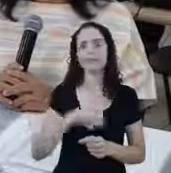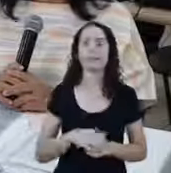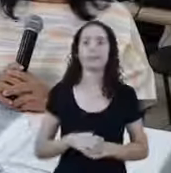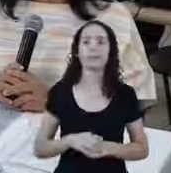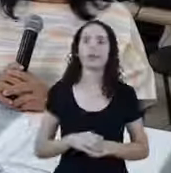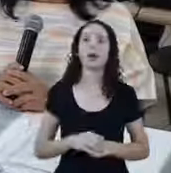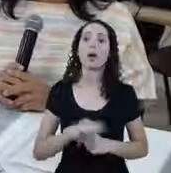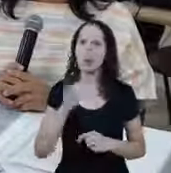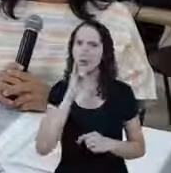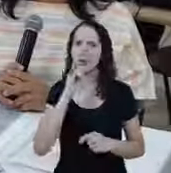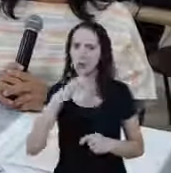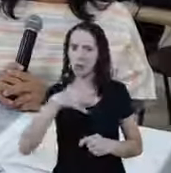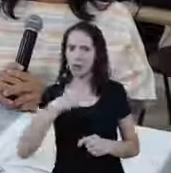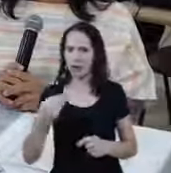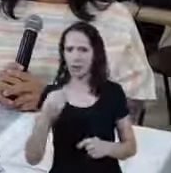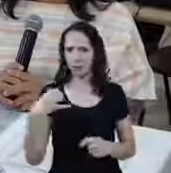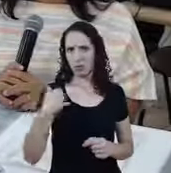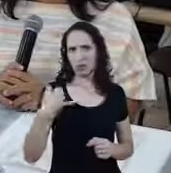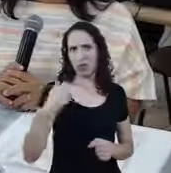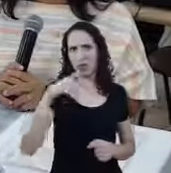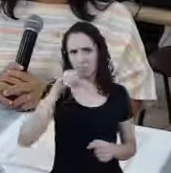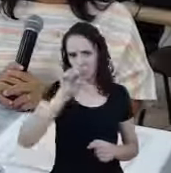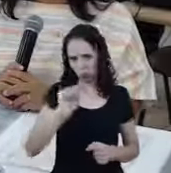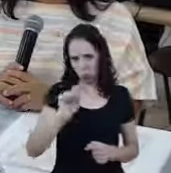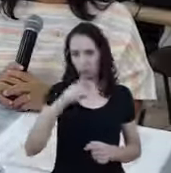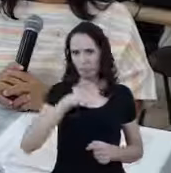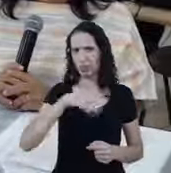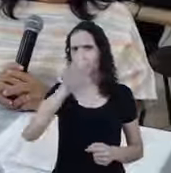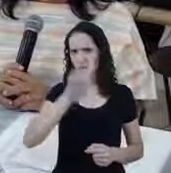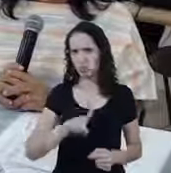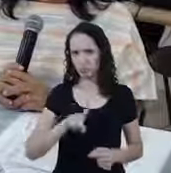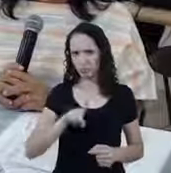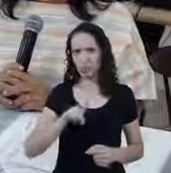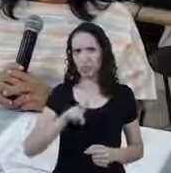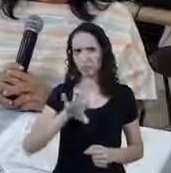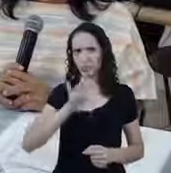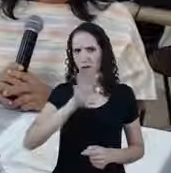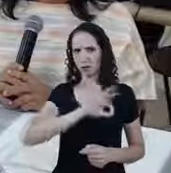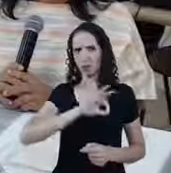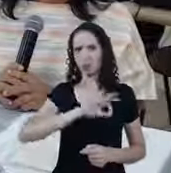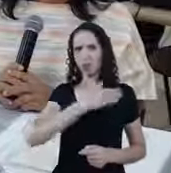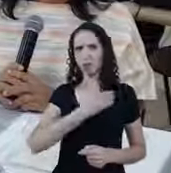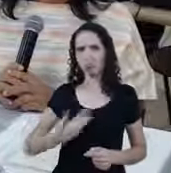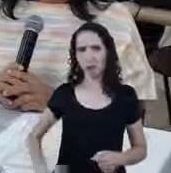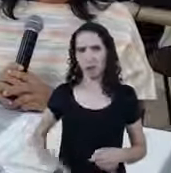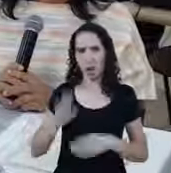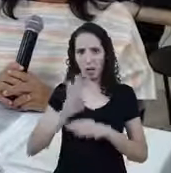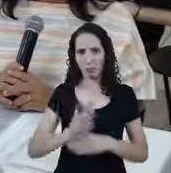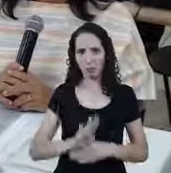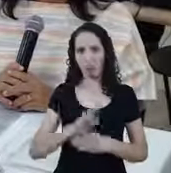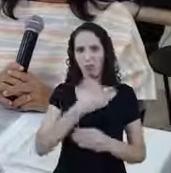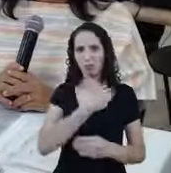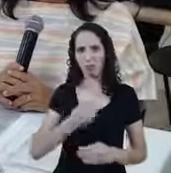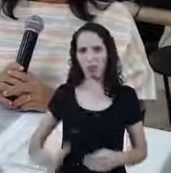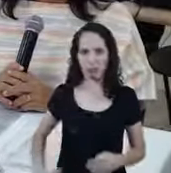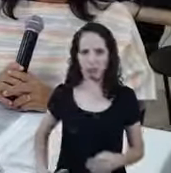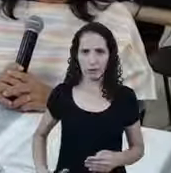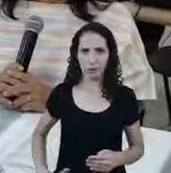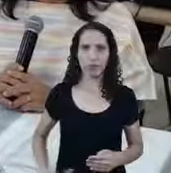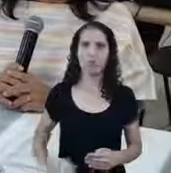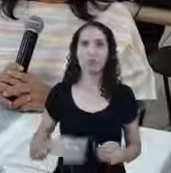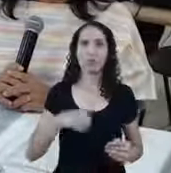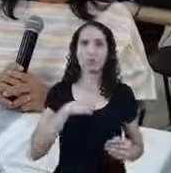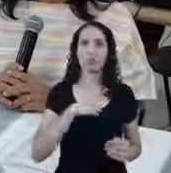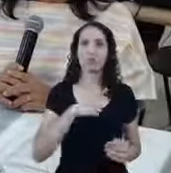São duas pessoas Do mesmo núcleo familiar Que vão ter direito Só que a gente tem que trabalhar Com dois critérios de renda